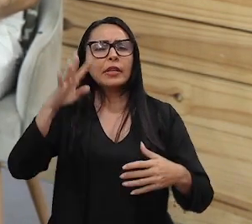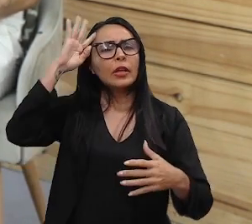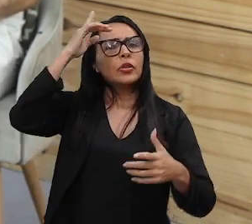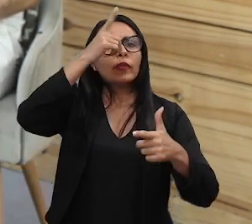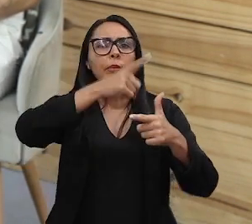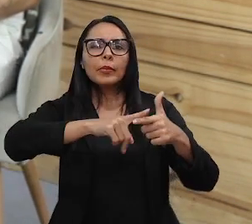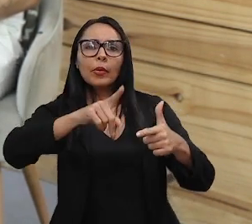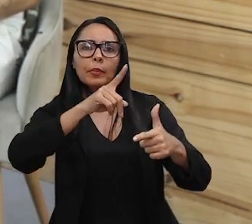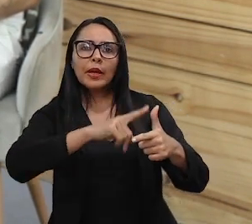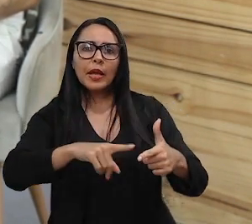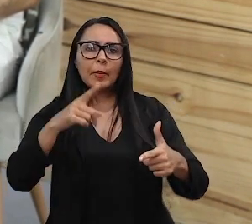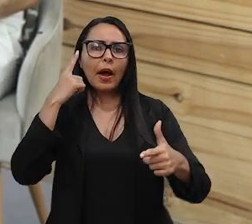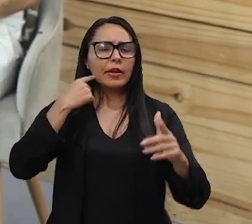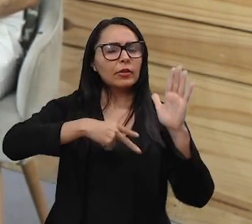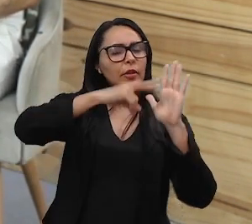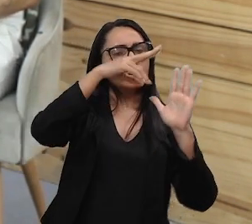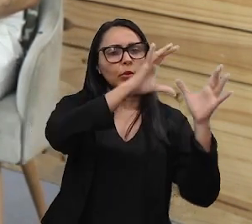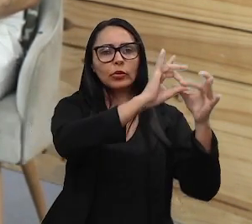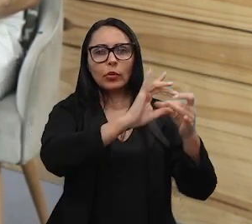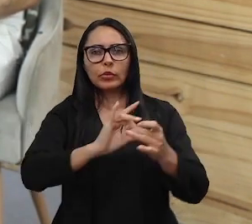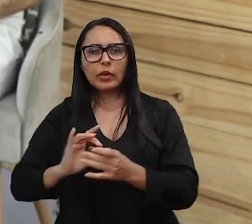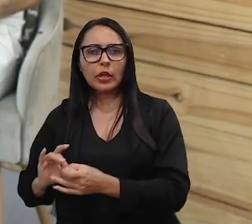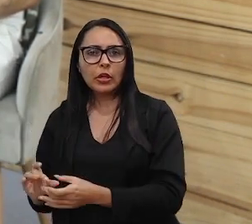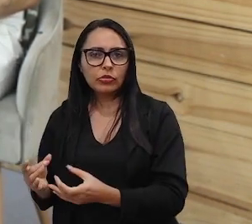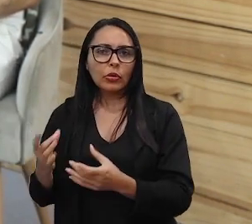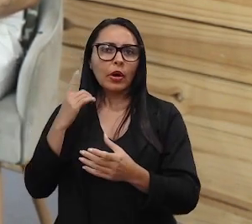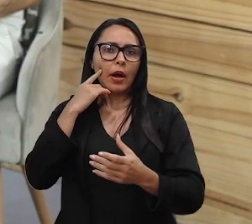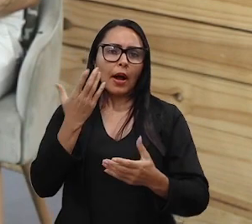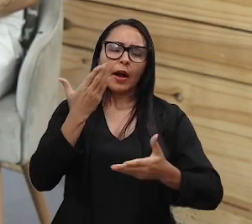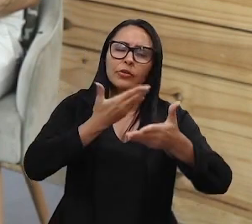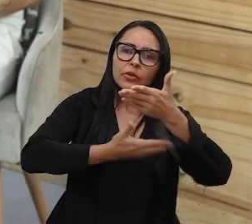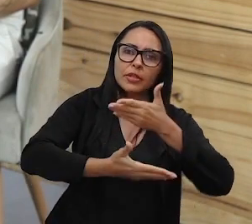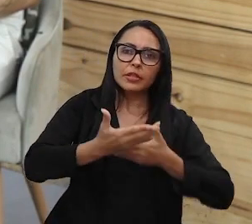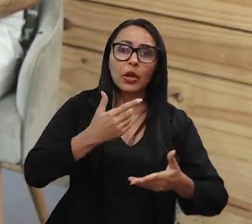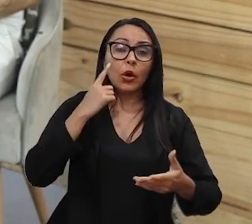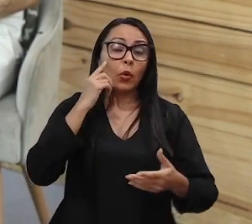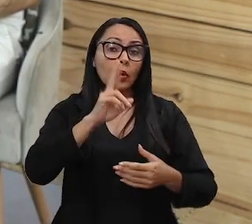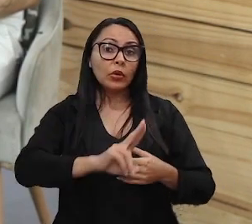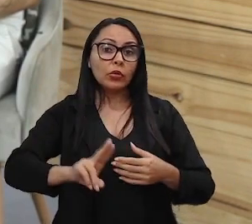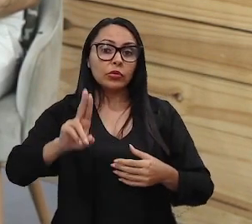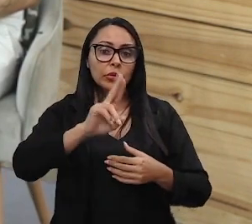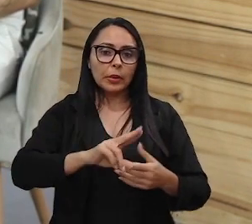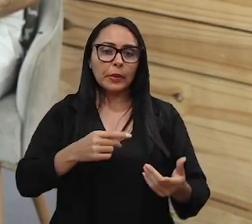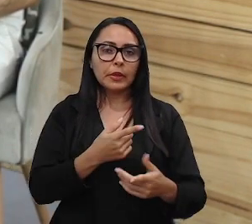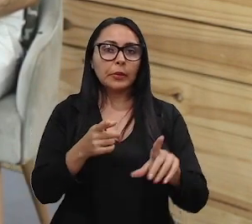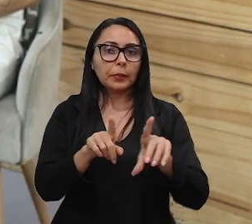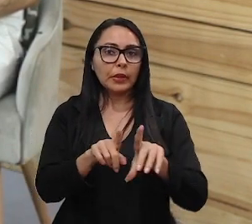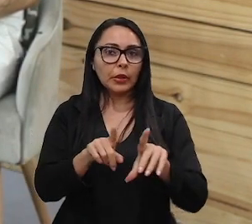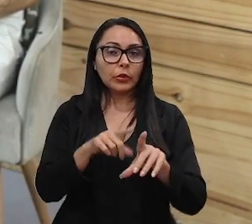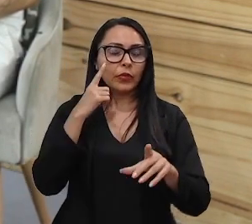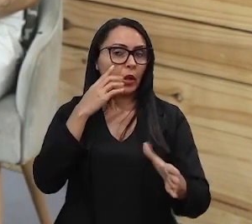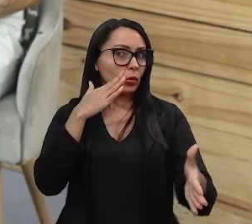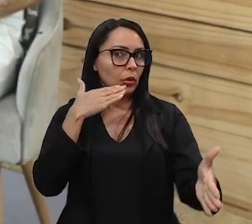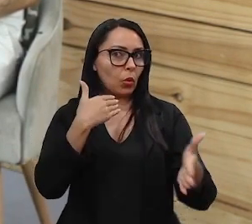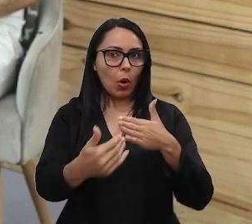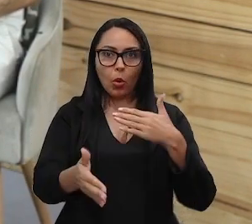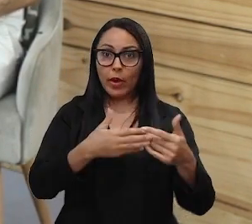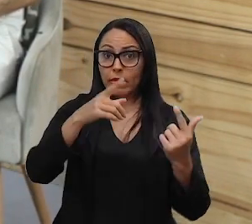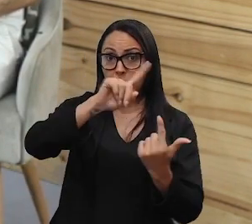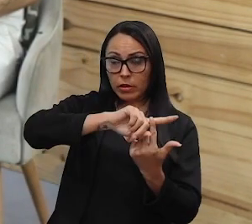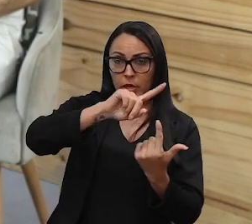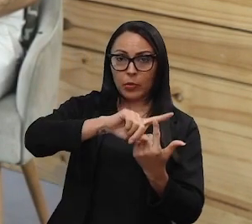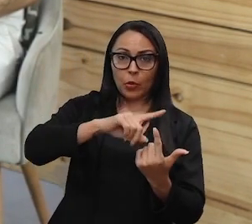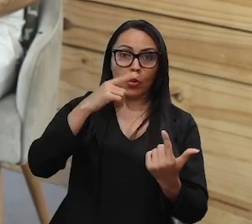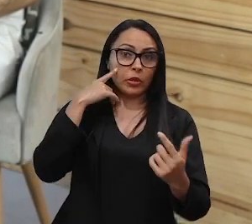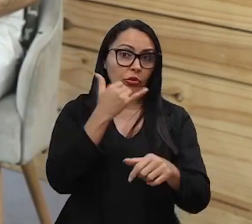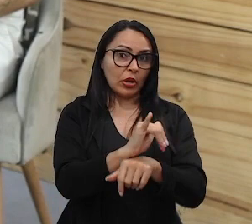de fazer leitura de contexto, de fazer associação. Então, quando eu uso, e eu não estou falando especificamente do chat GPT, estou falando de qualquer tipo de ferramenta